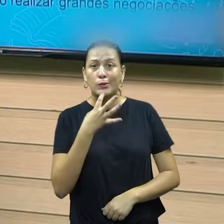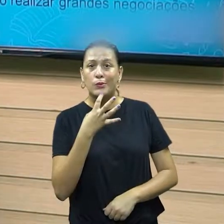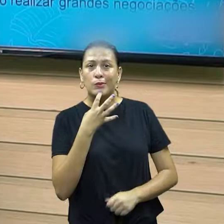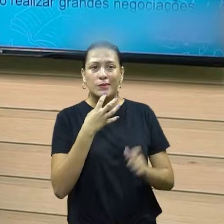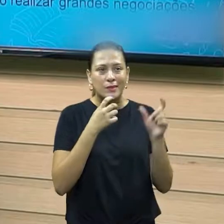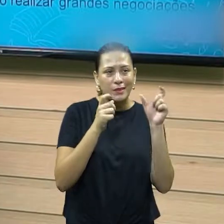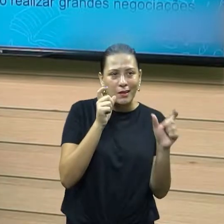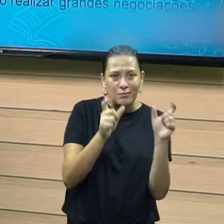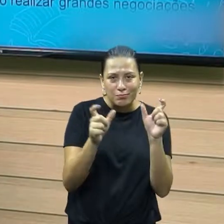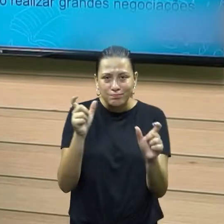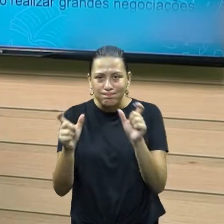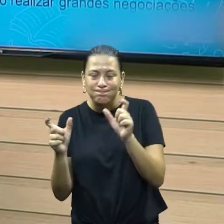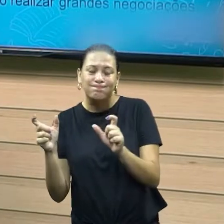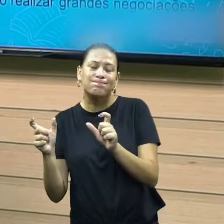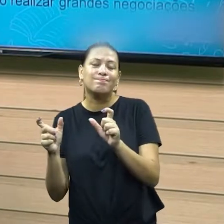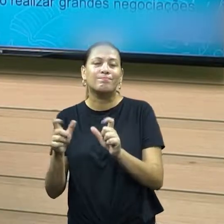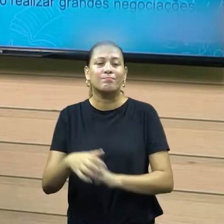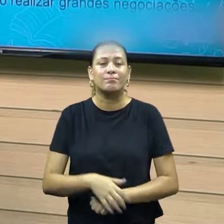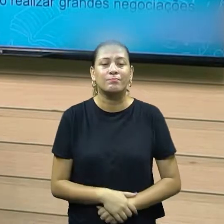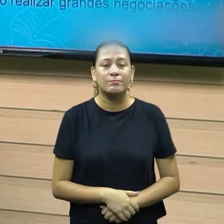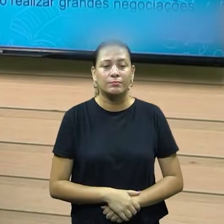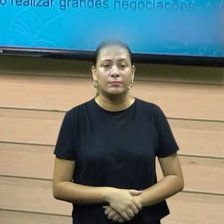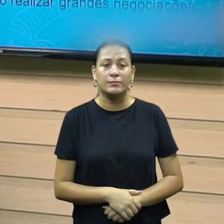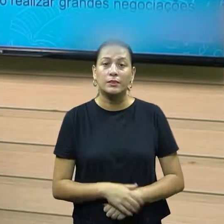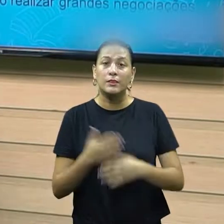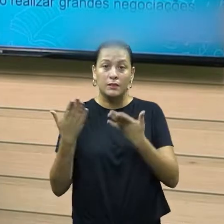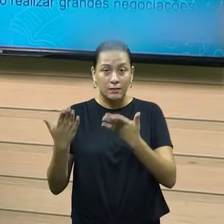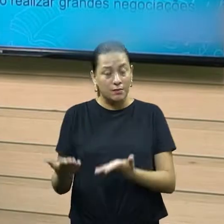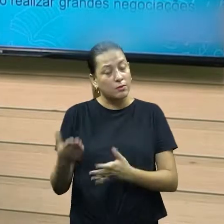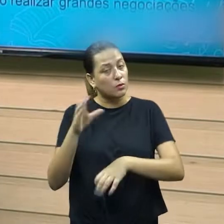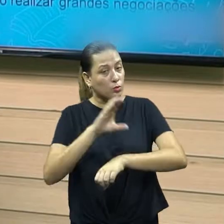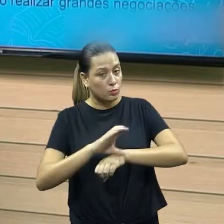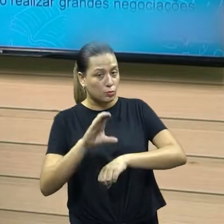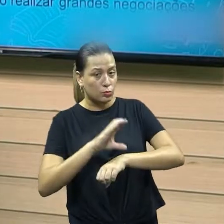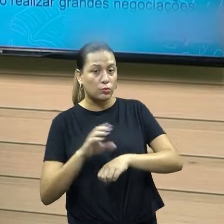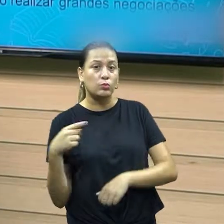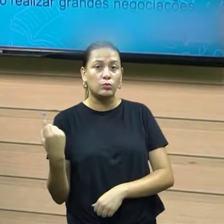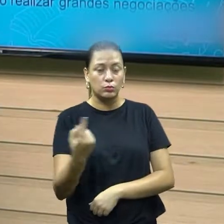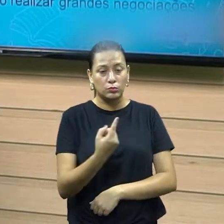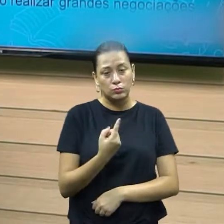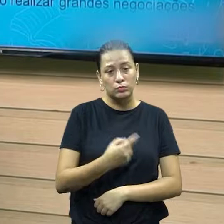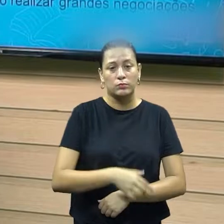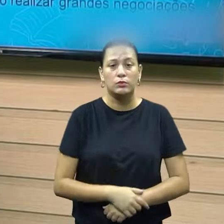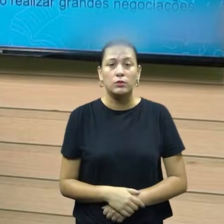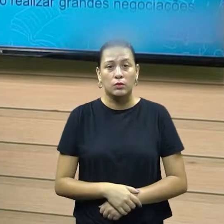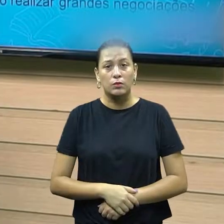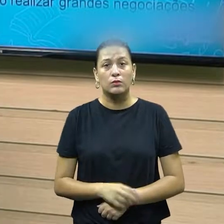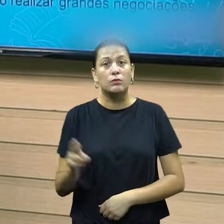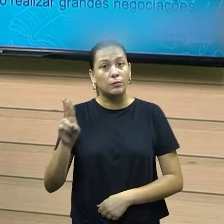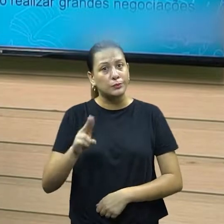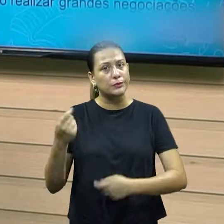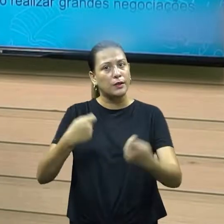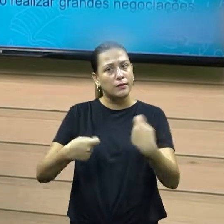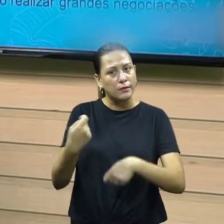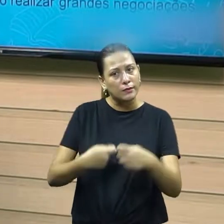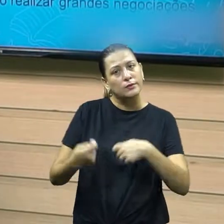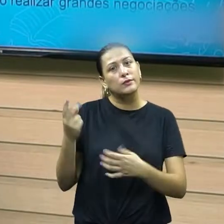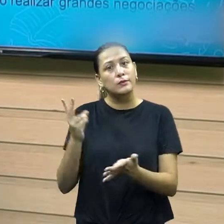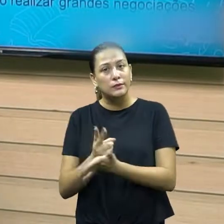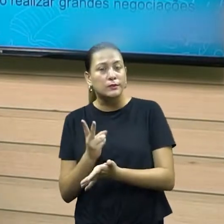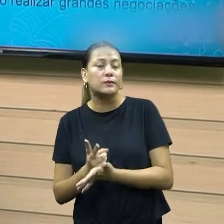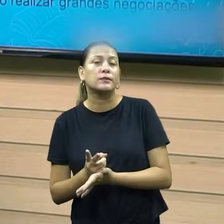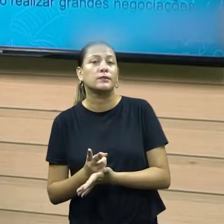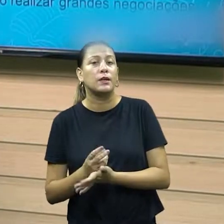curso, a gente vai constantemente a trabalhar com a negociação. Por isso que ela é importante